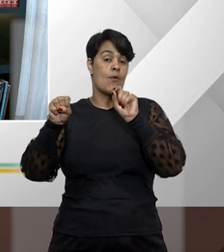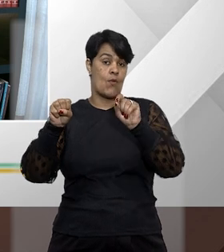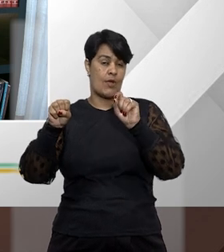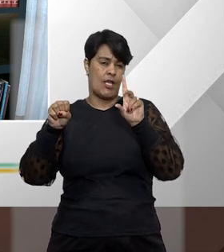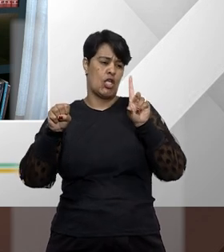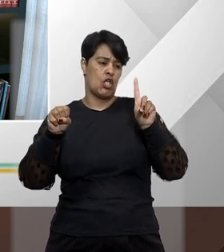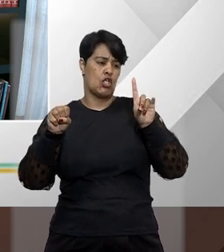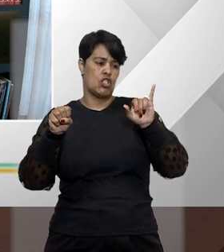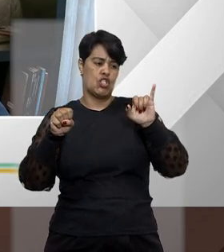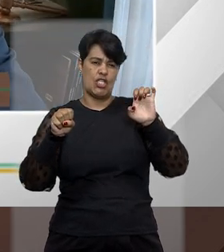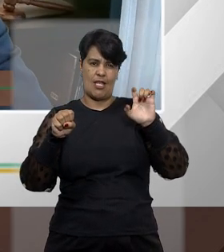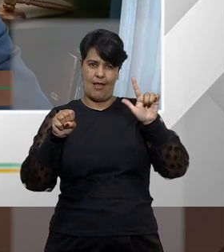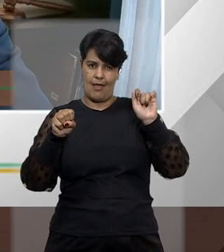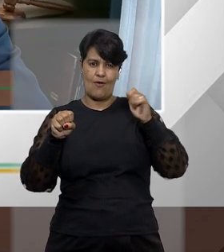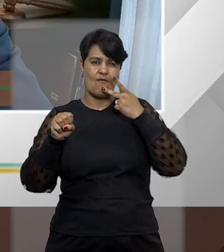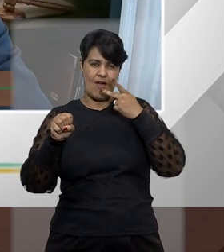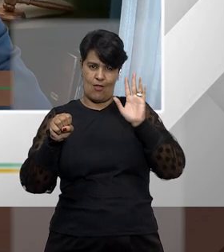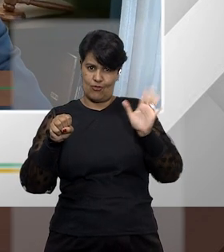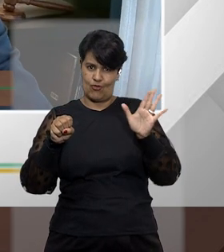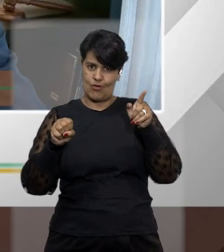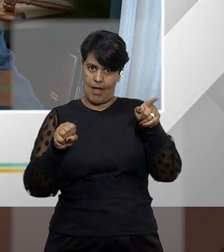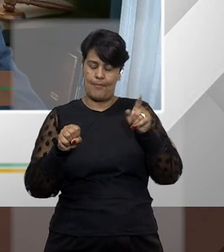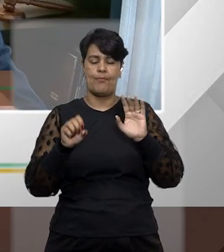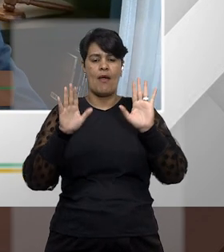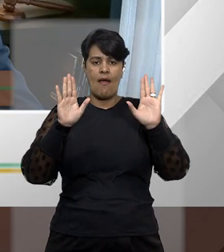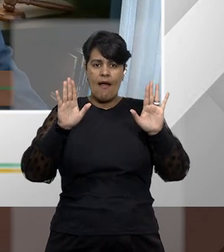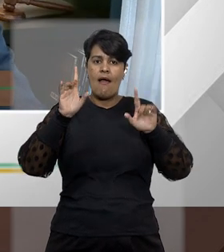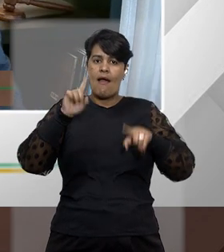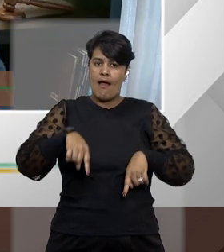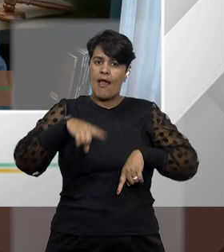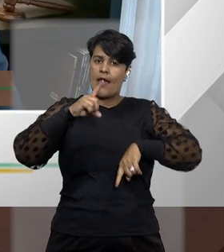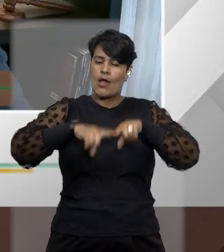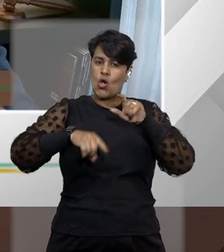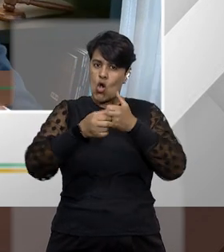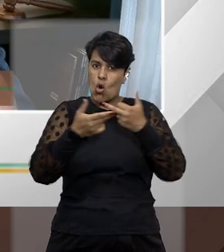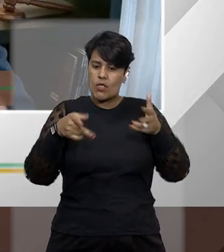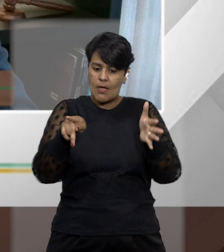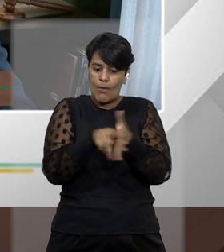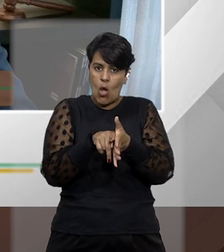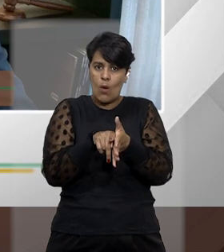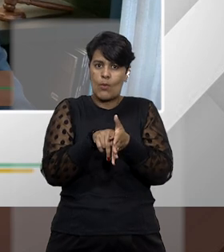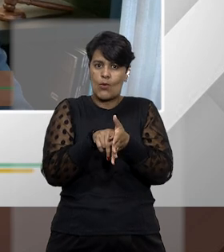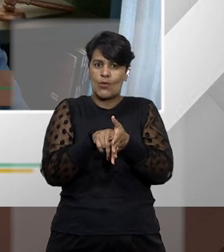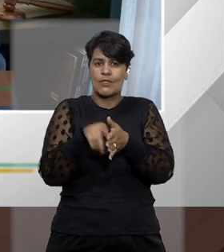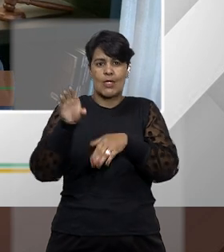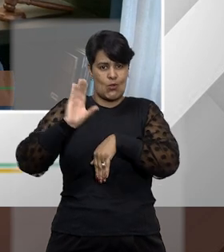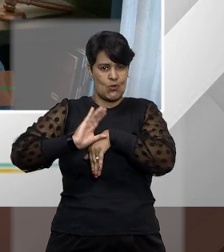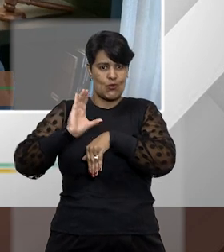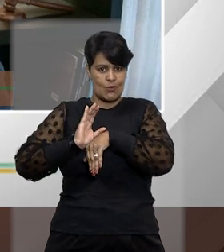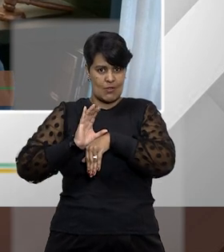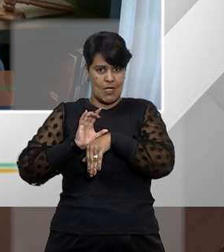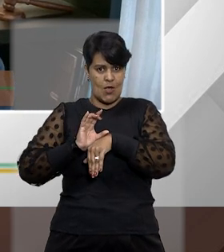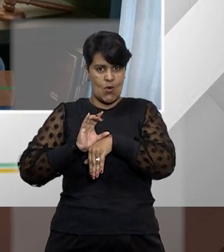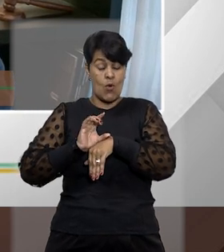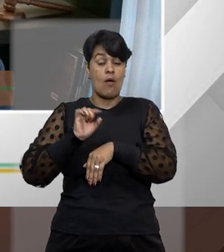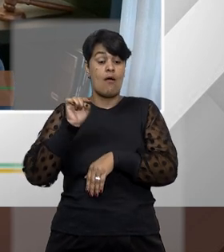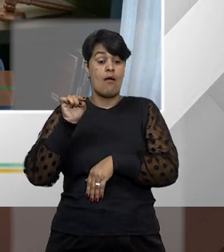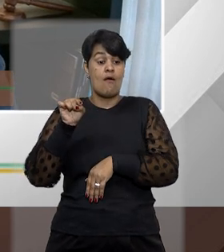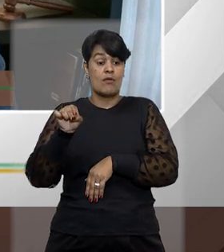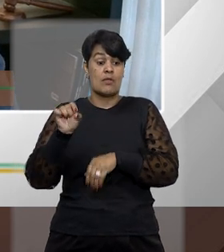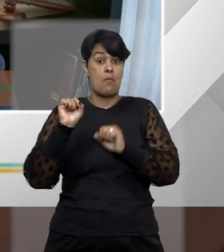Diego bem já apontou, ele é um instrumento processual, remédio constitucional que está na Constituição